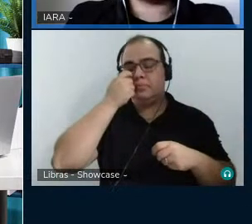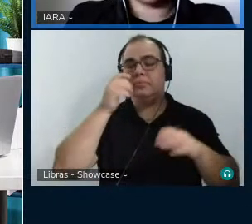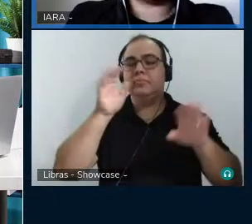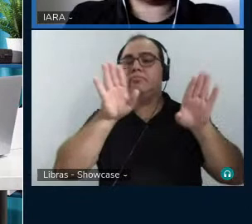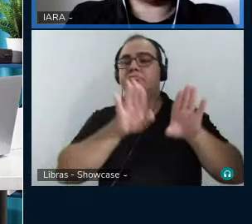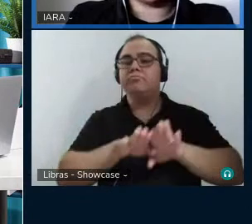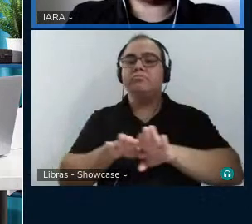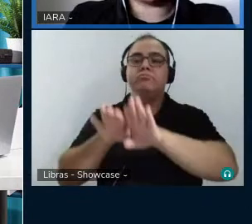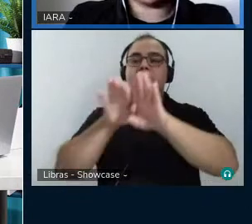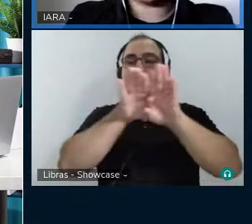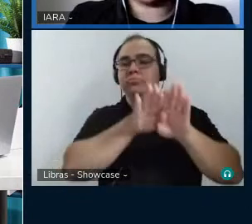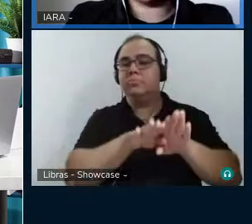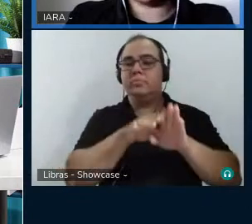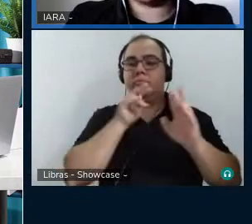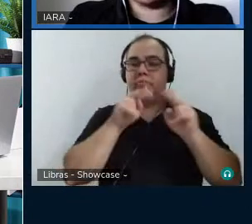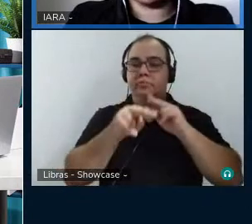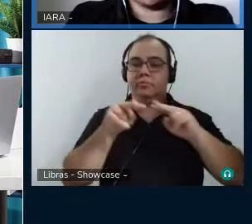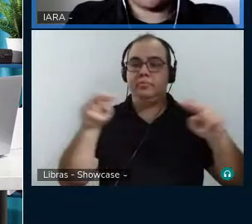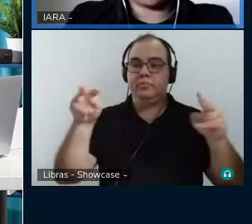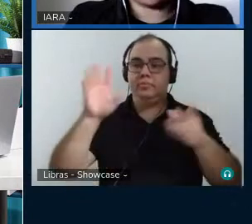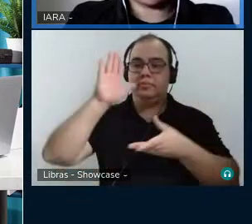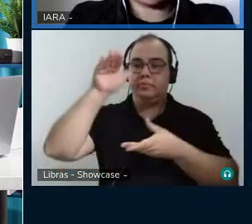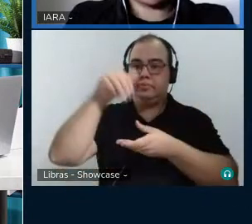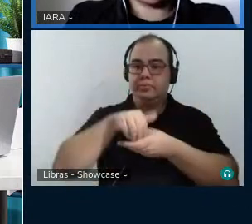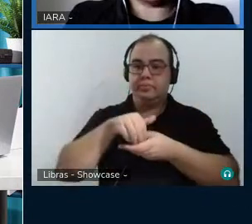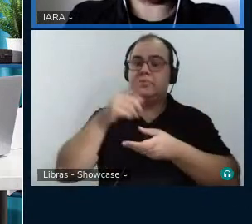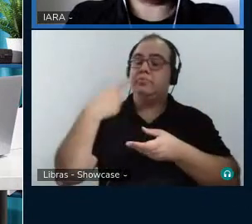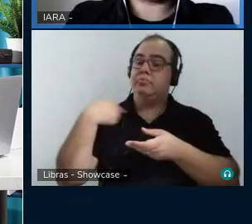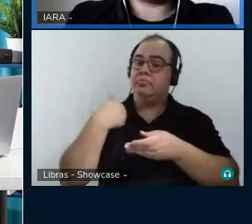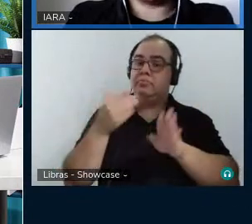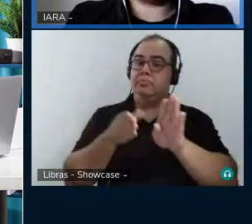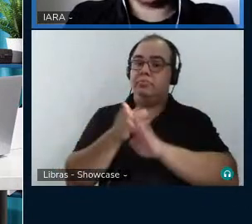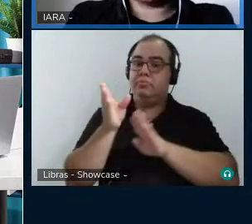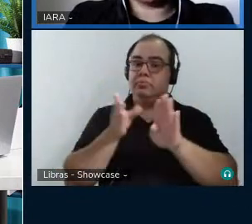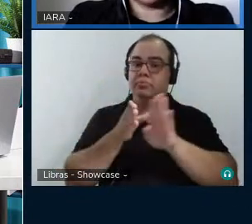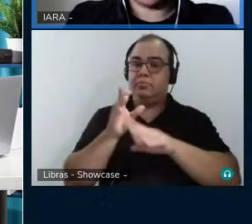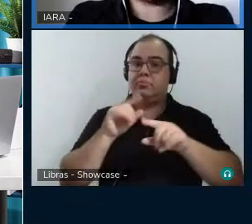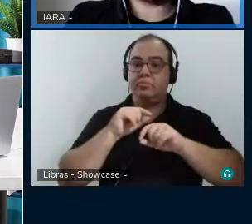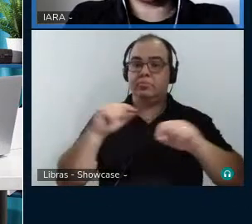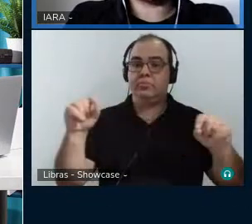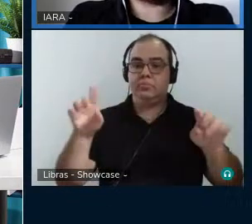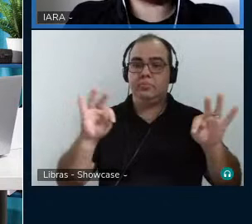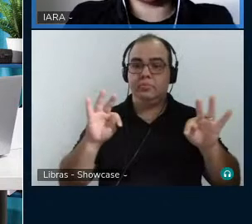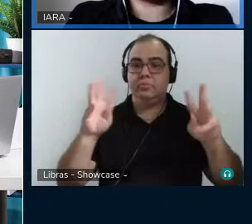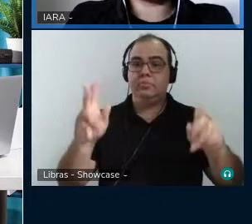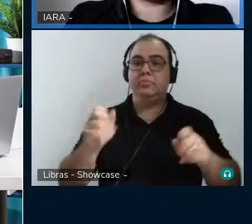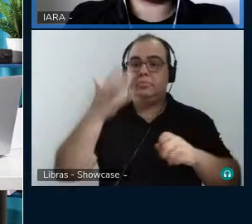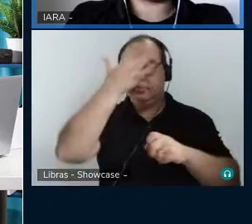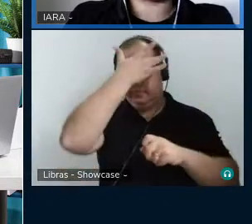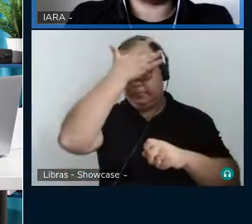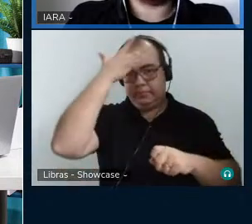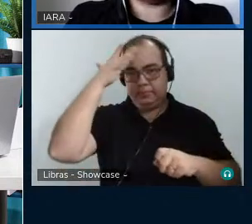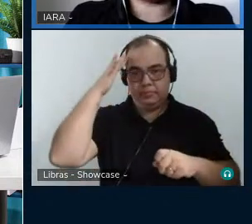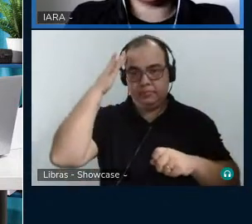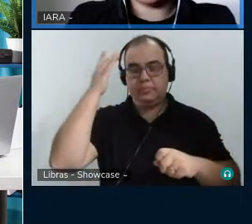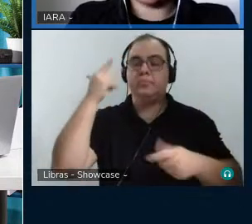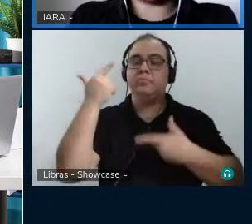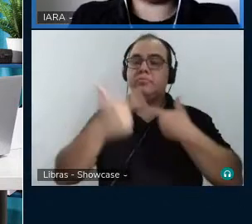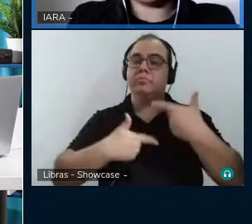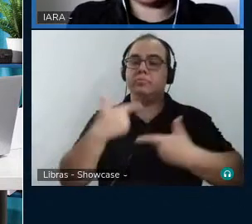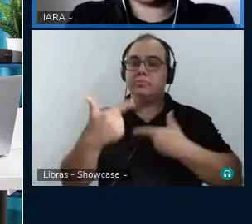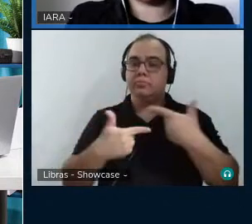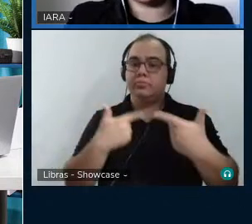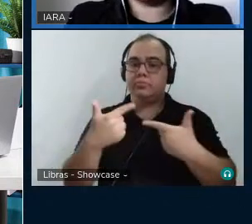condições na disputa eleitoral. Orientamos, portanto, a todas e todos os agentes públicos a agirem em